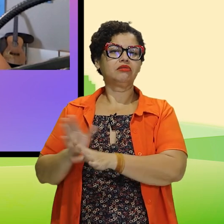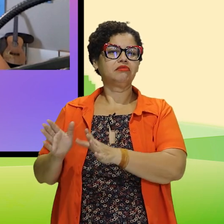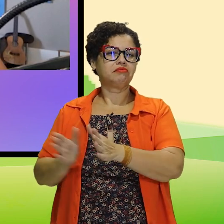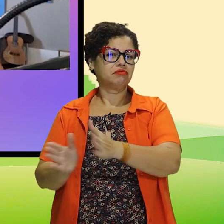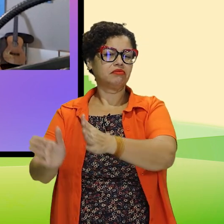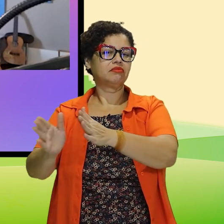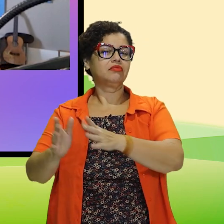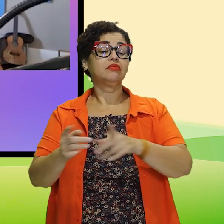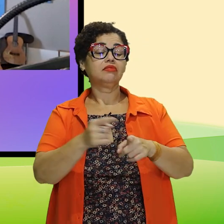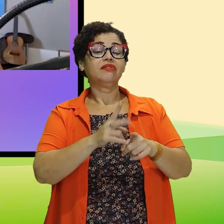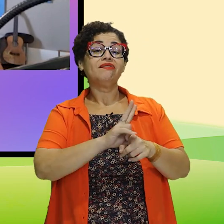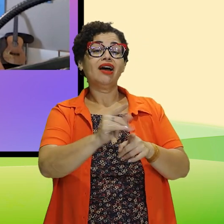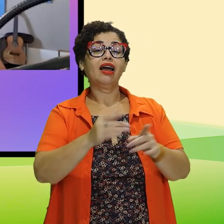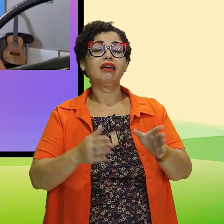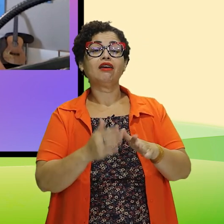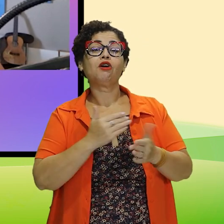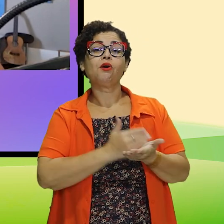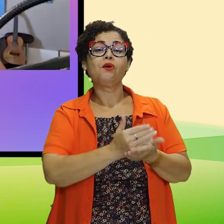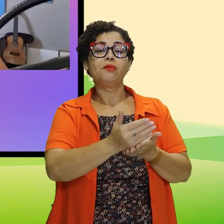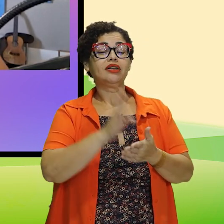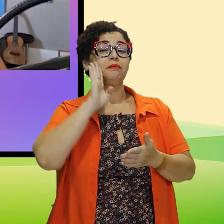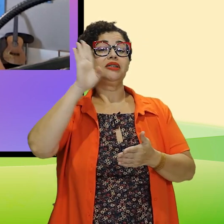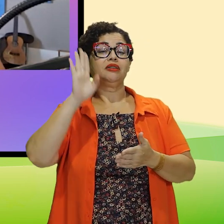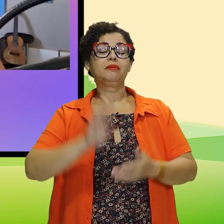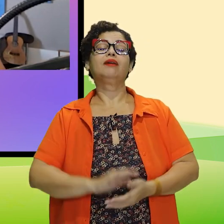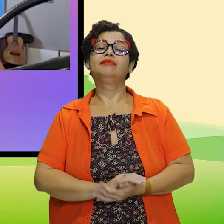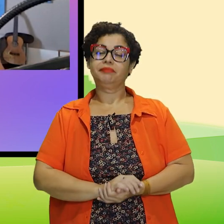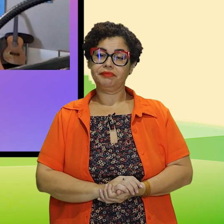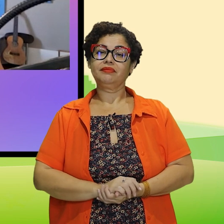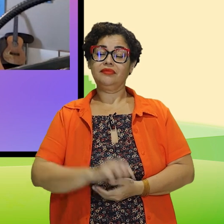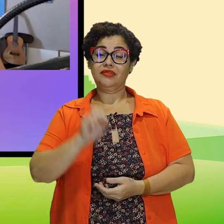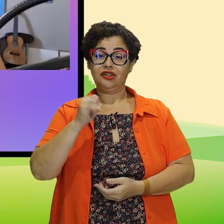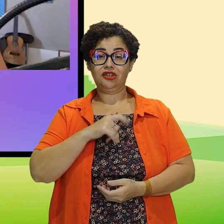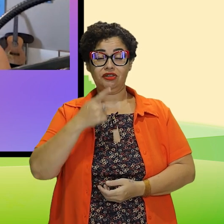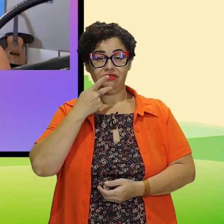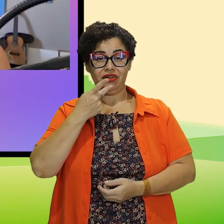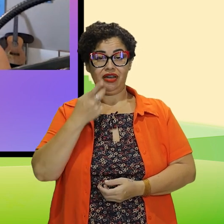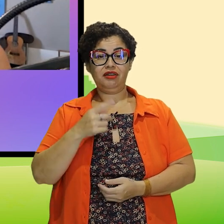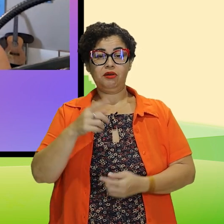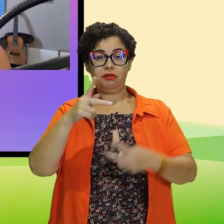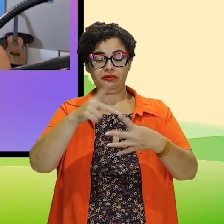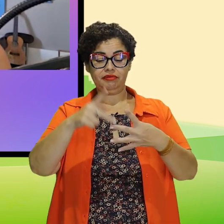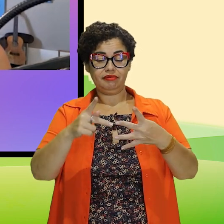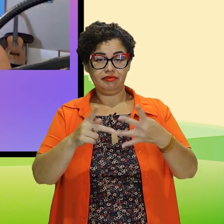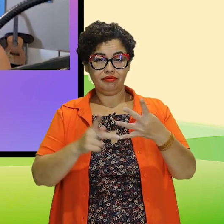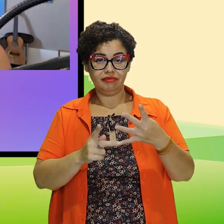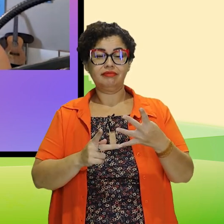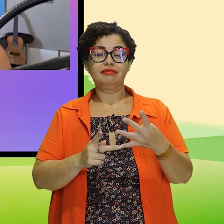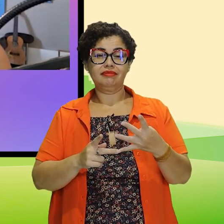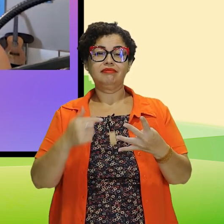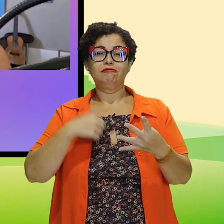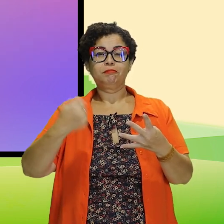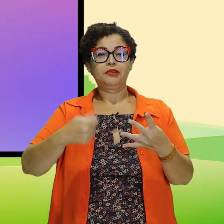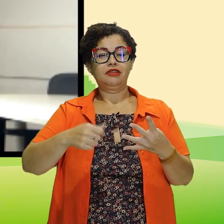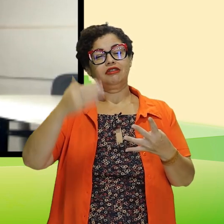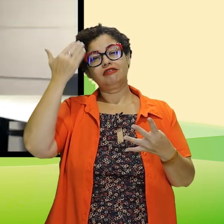forma, já têm um caminho a seguir. Mas os em desenvolvimento é o principal desafio, né? Se eu falo desses